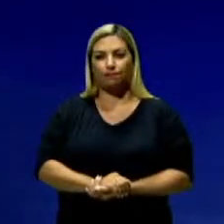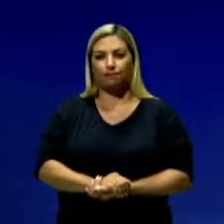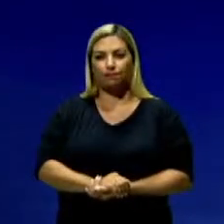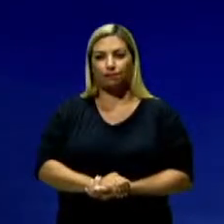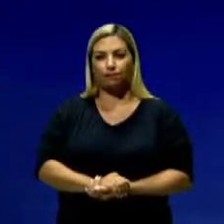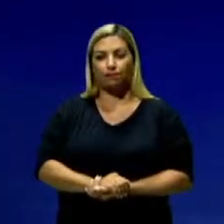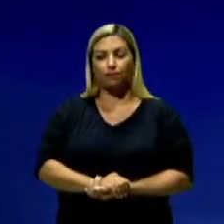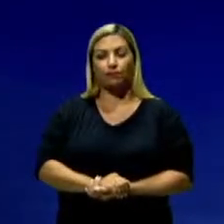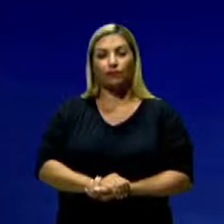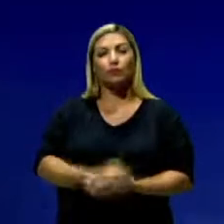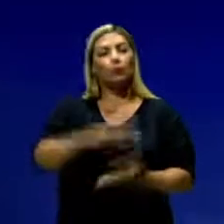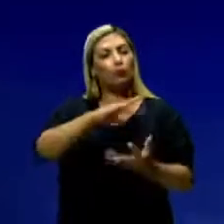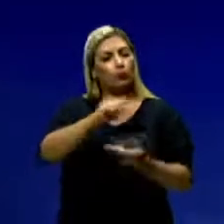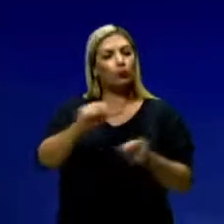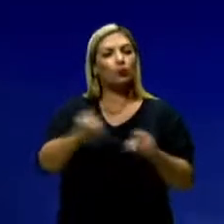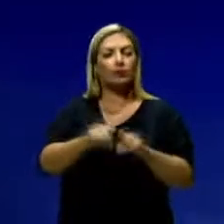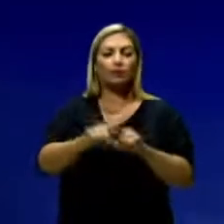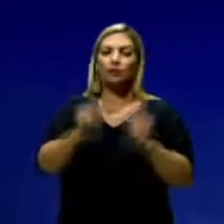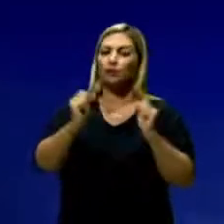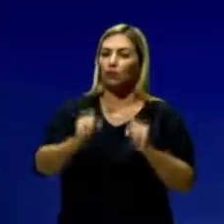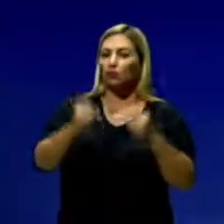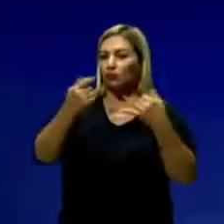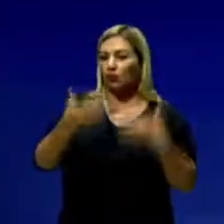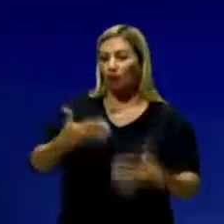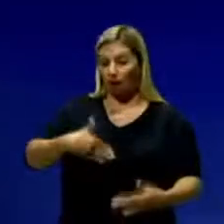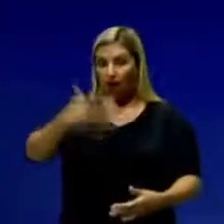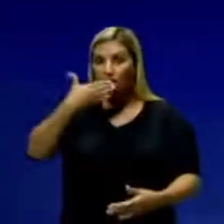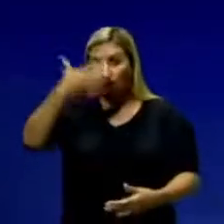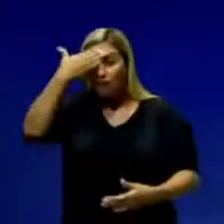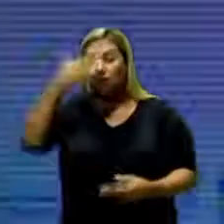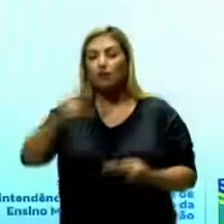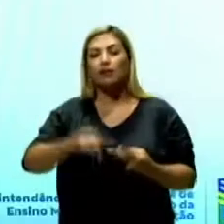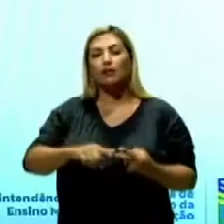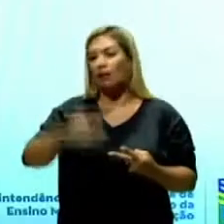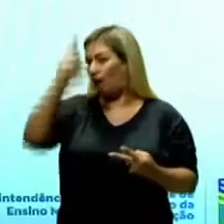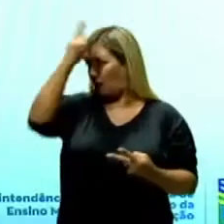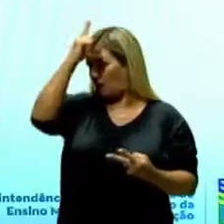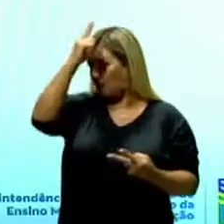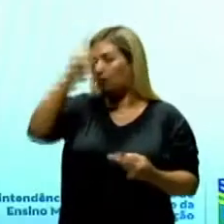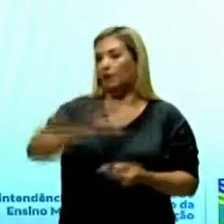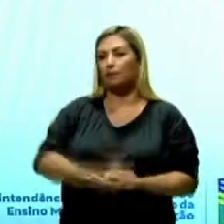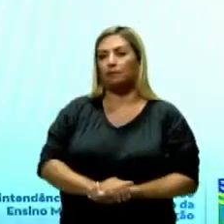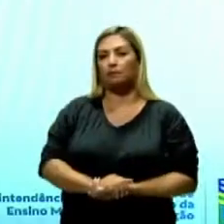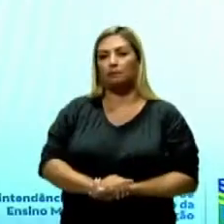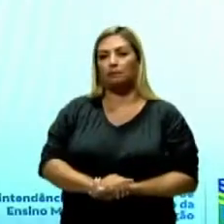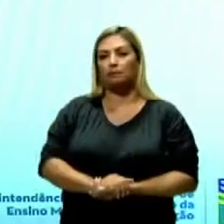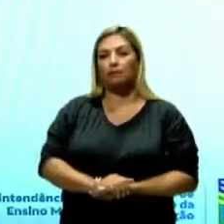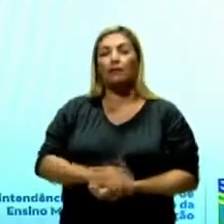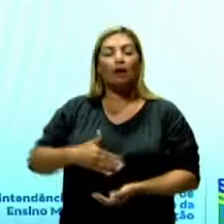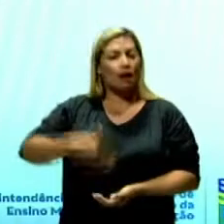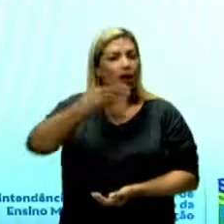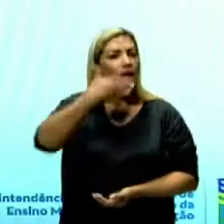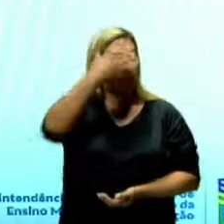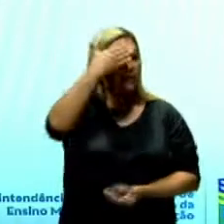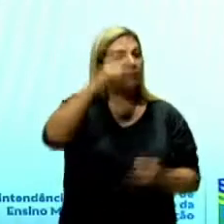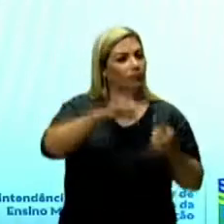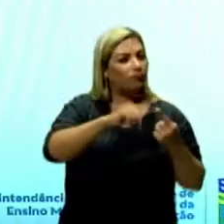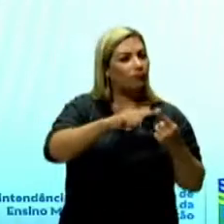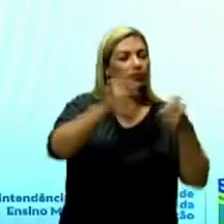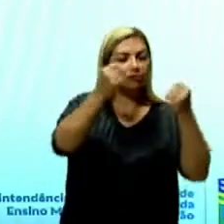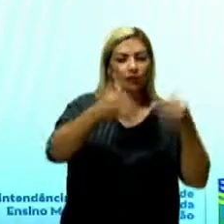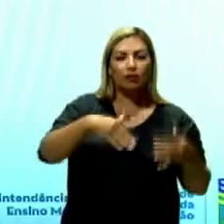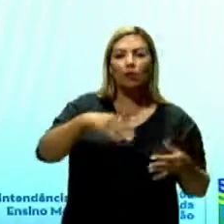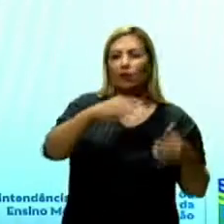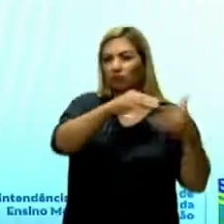No mundo também, a gente pode falar da dança árabe e da dança alemã. A dança árabe, a gente traz isso um pouco para o